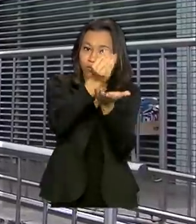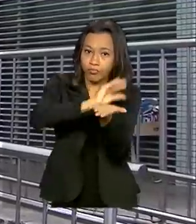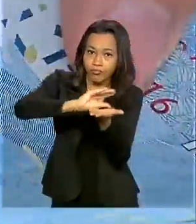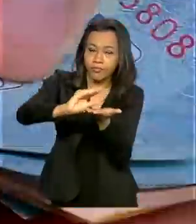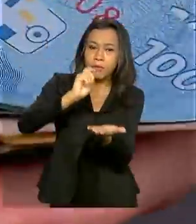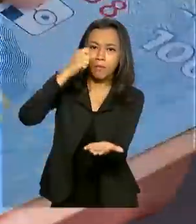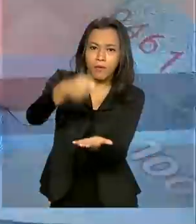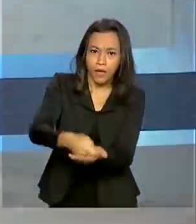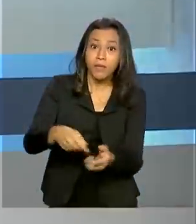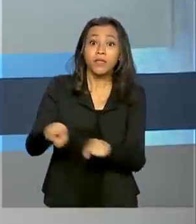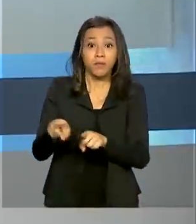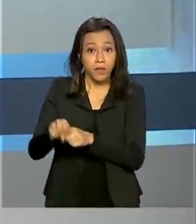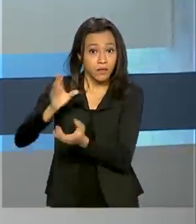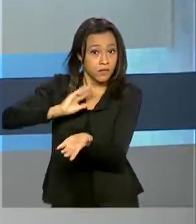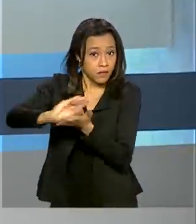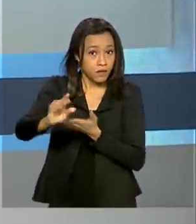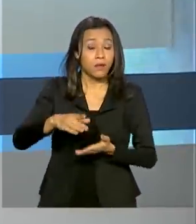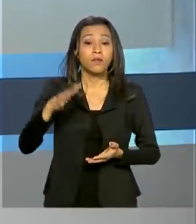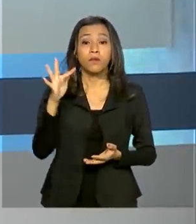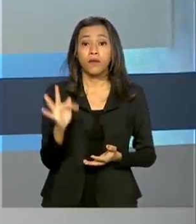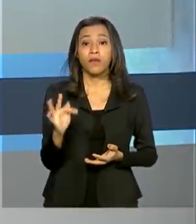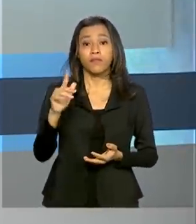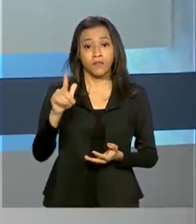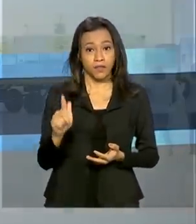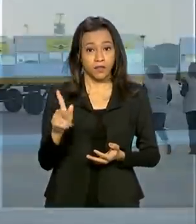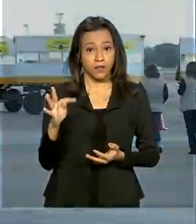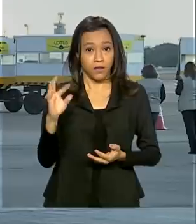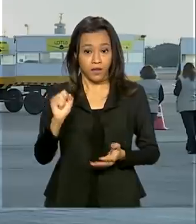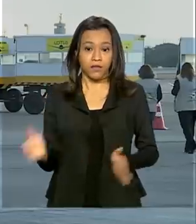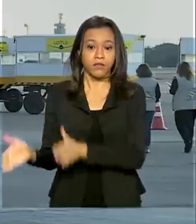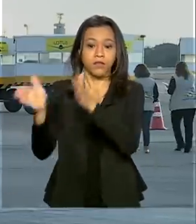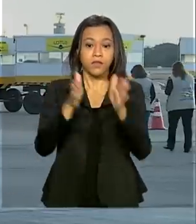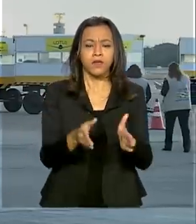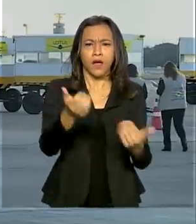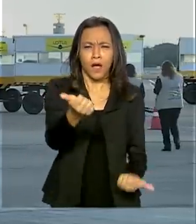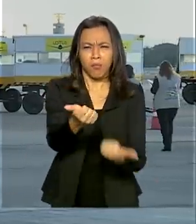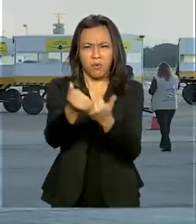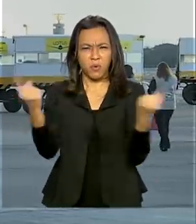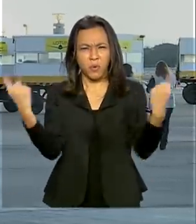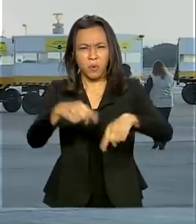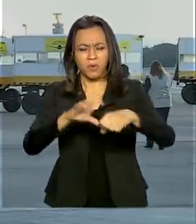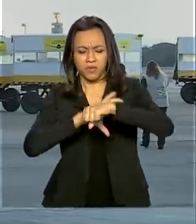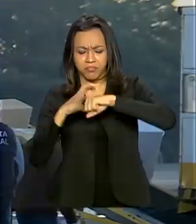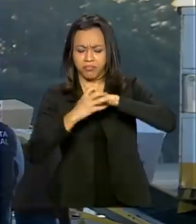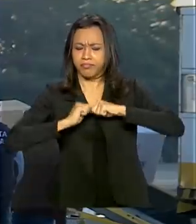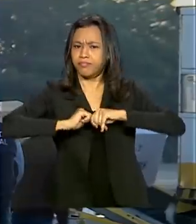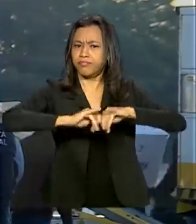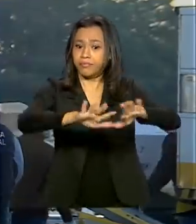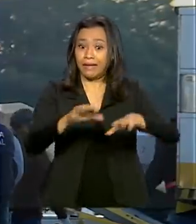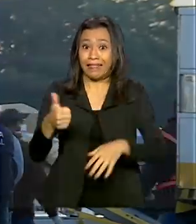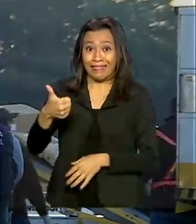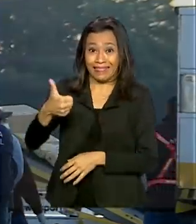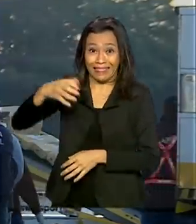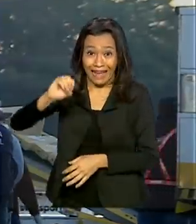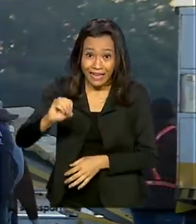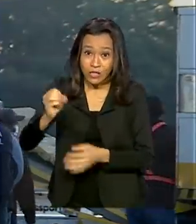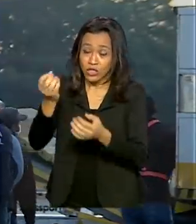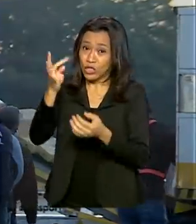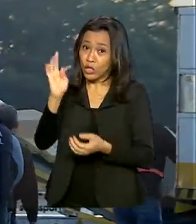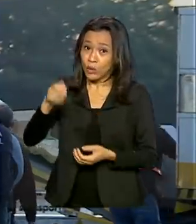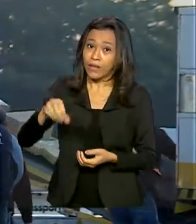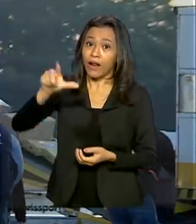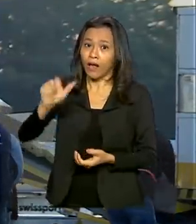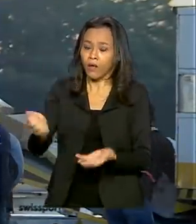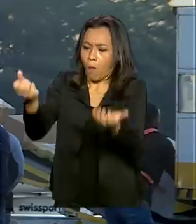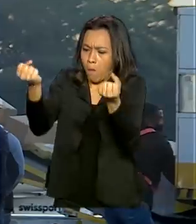do FGTS. E veja também reforço no combate à Covid-19. Dez toneladas de material de saúde